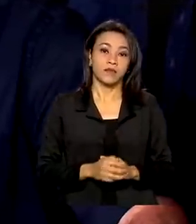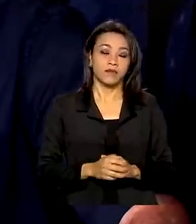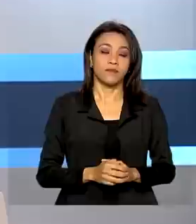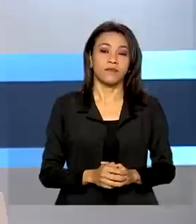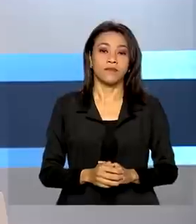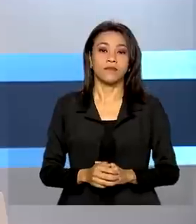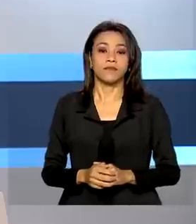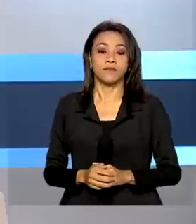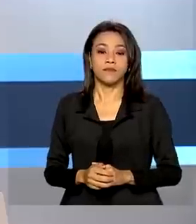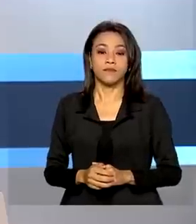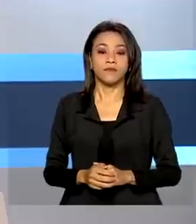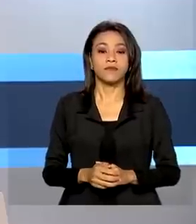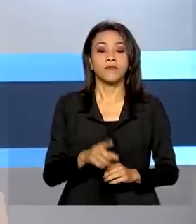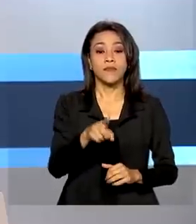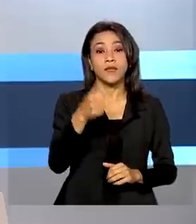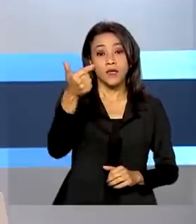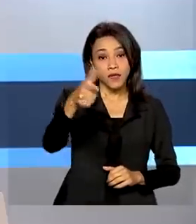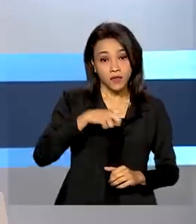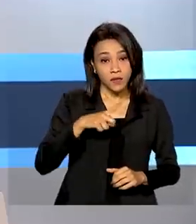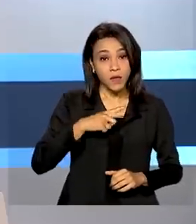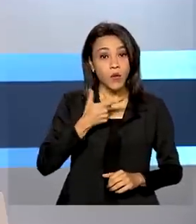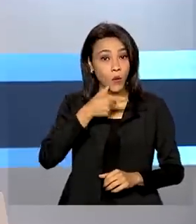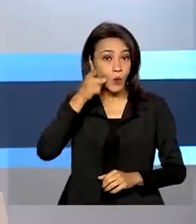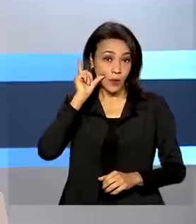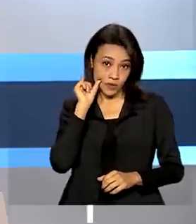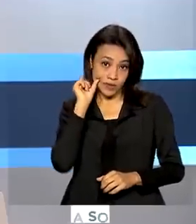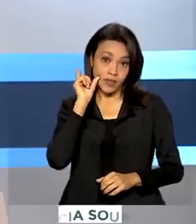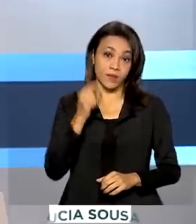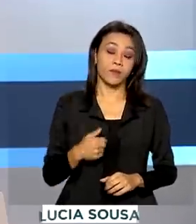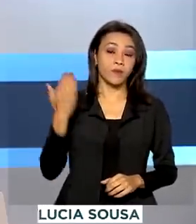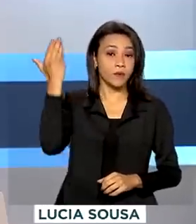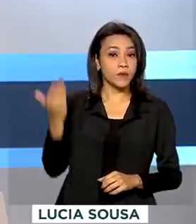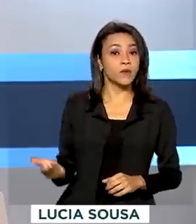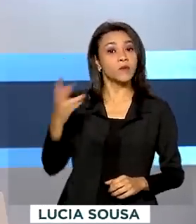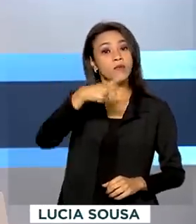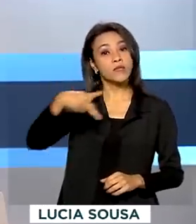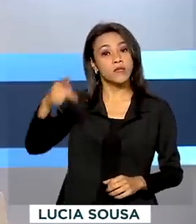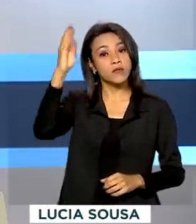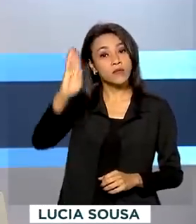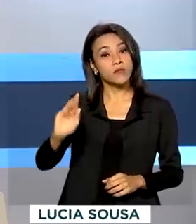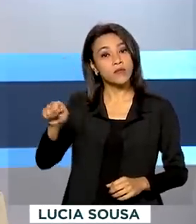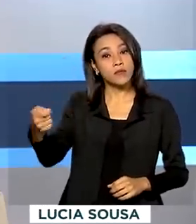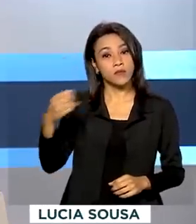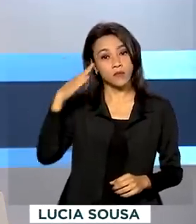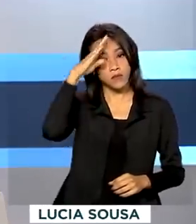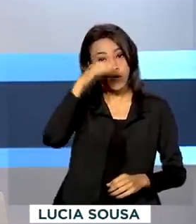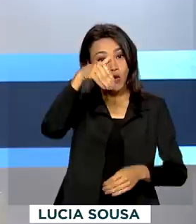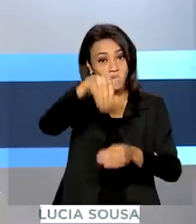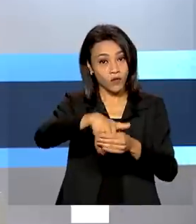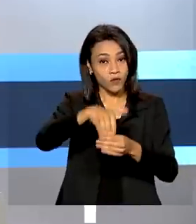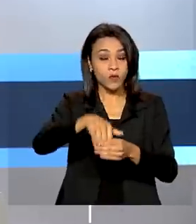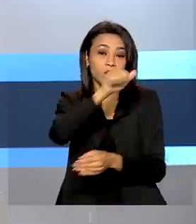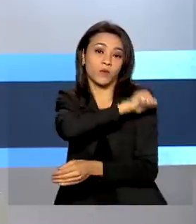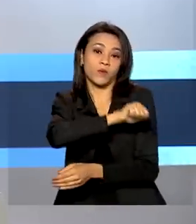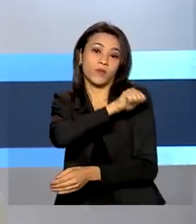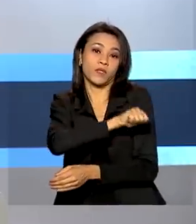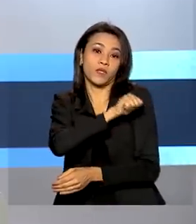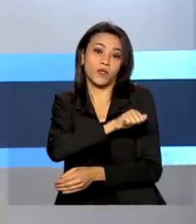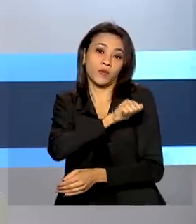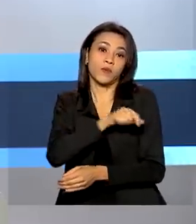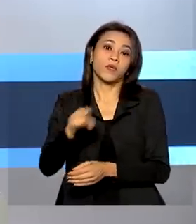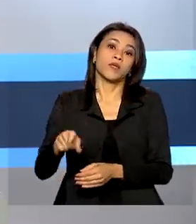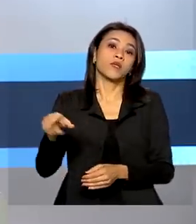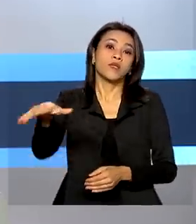aconteceu. E mais cedo ontem, o presidente da República, Jair Bolsonaro, votou no Rio de Janeiro, na zona